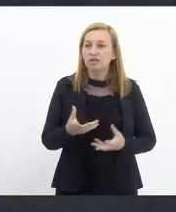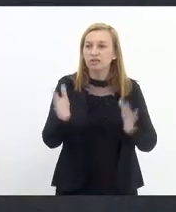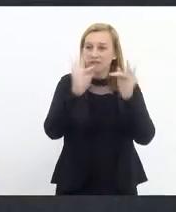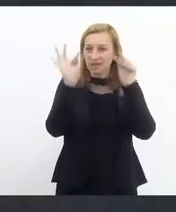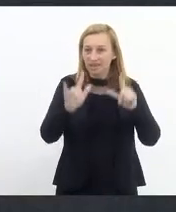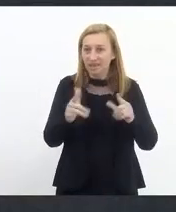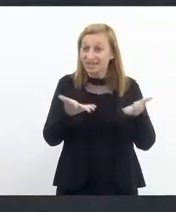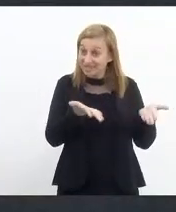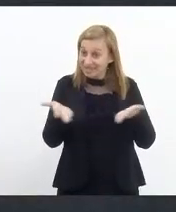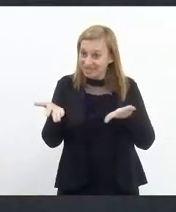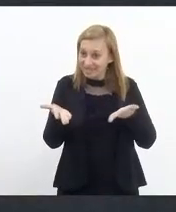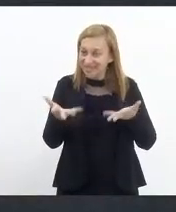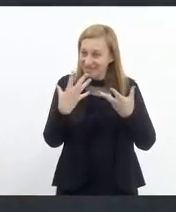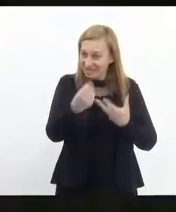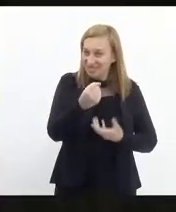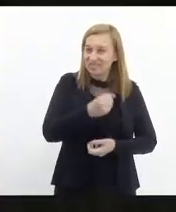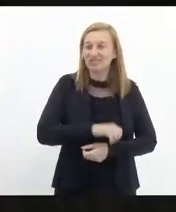pura.